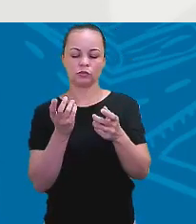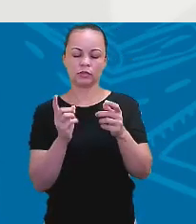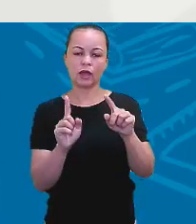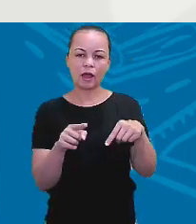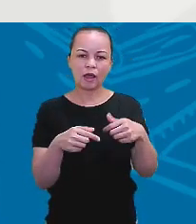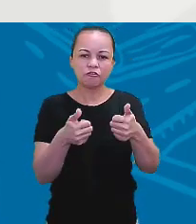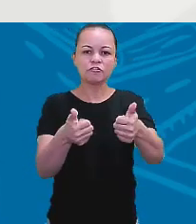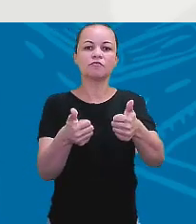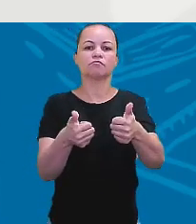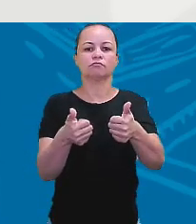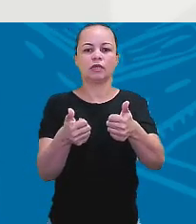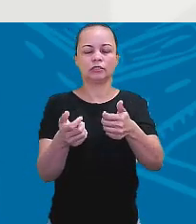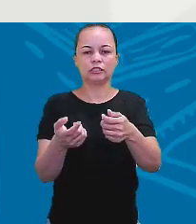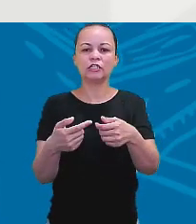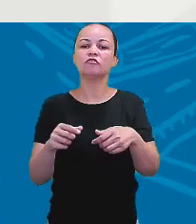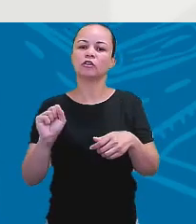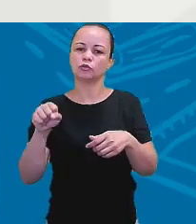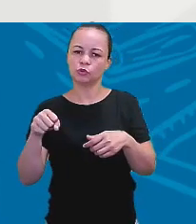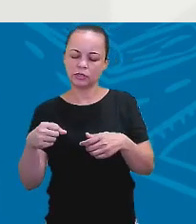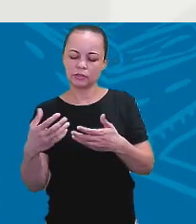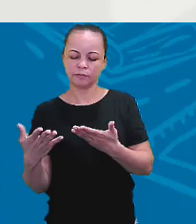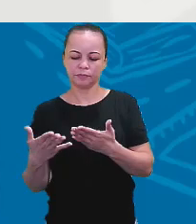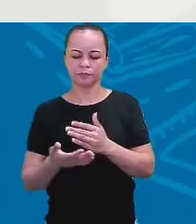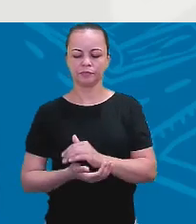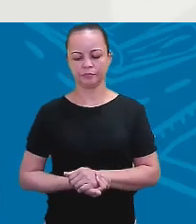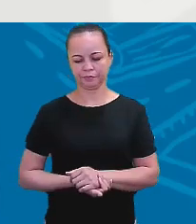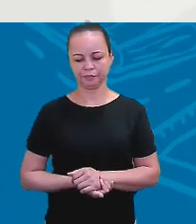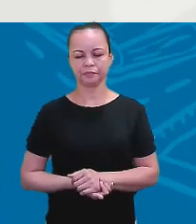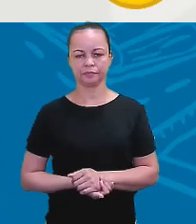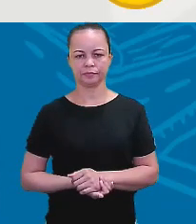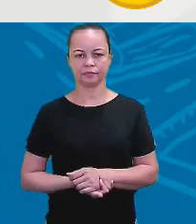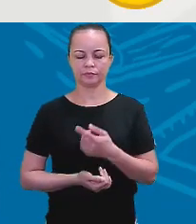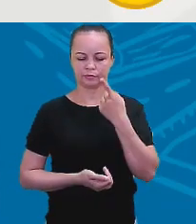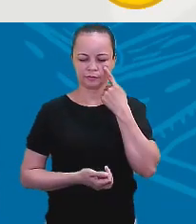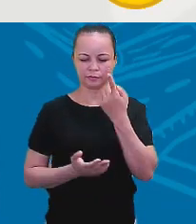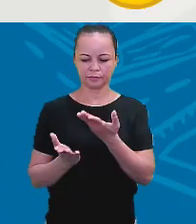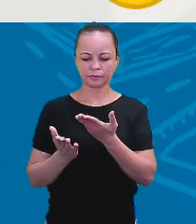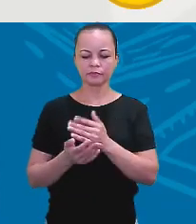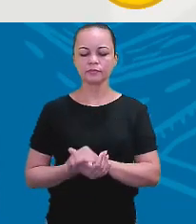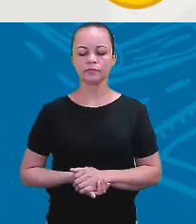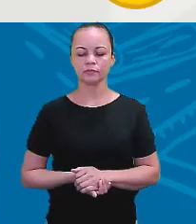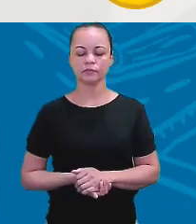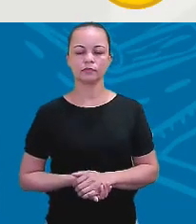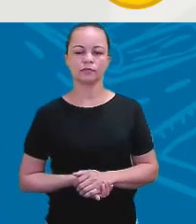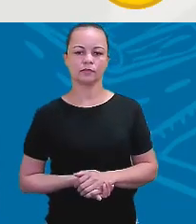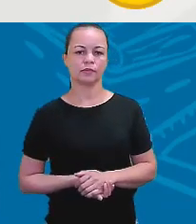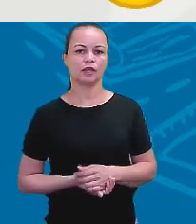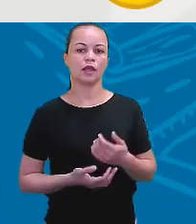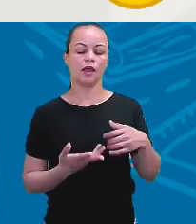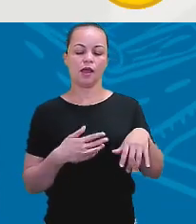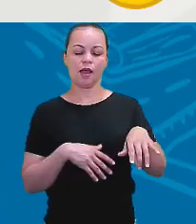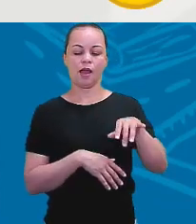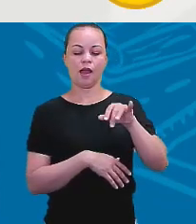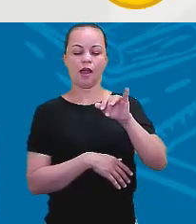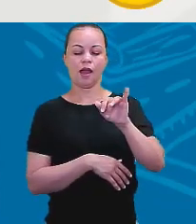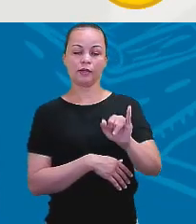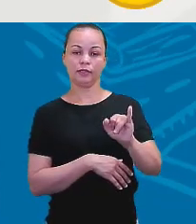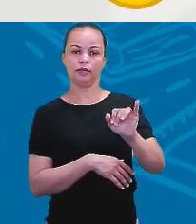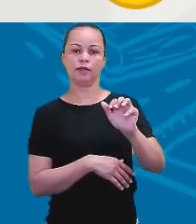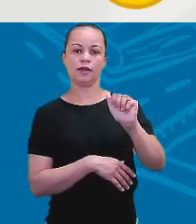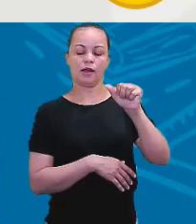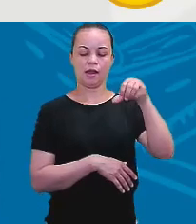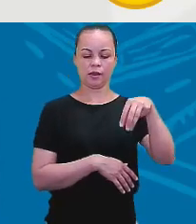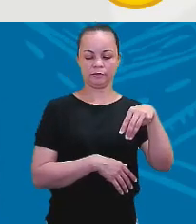vai ser formada com am I. I am. Vamos ver? Olha aí, I am not at home.